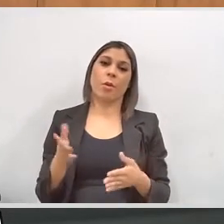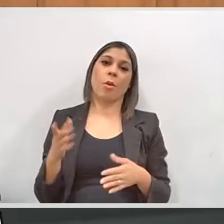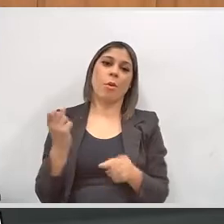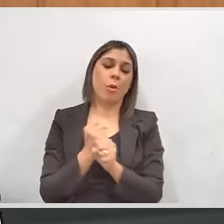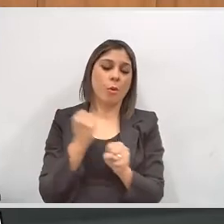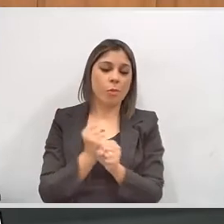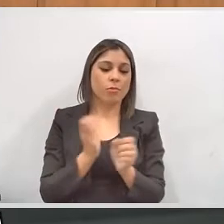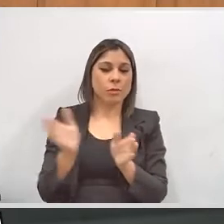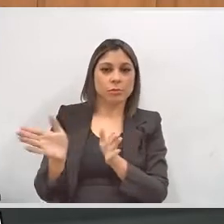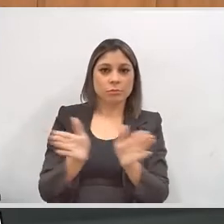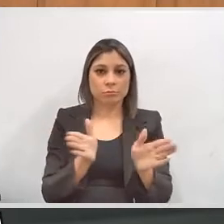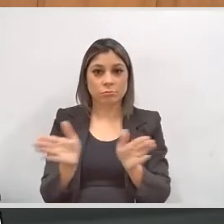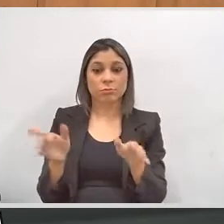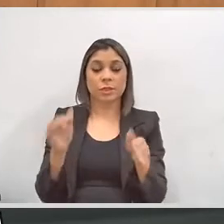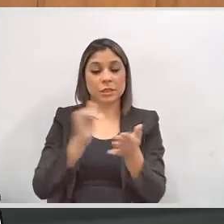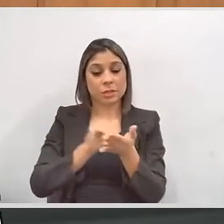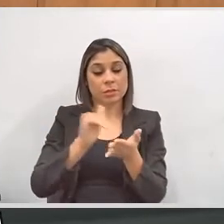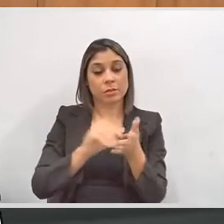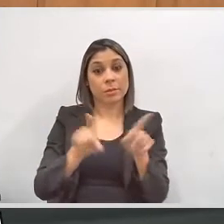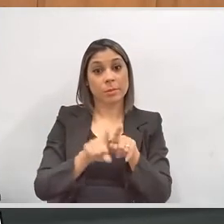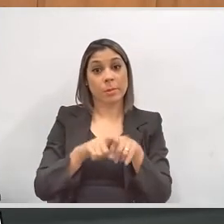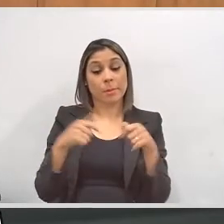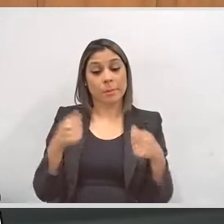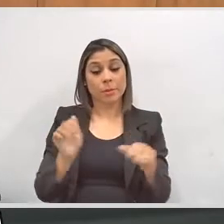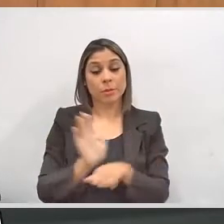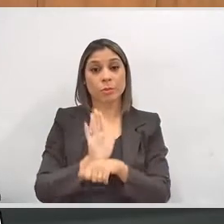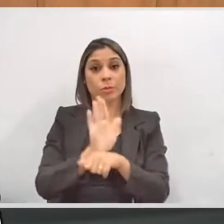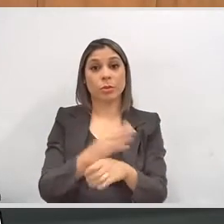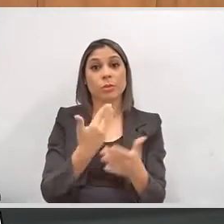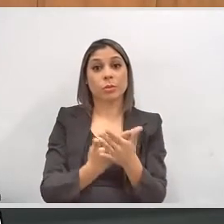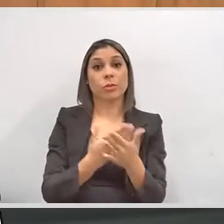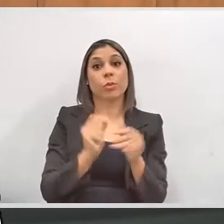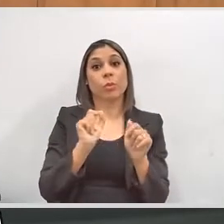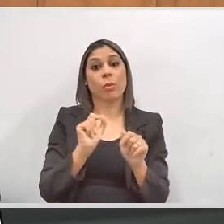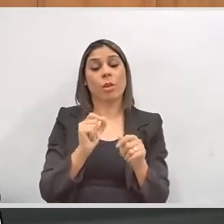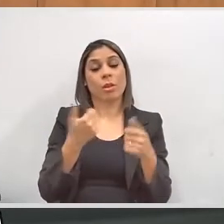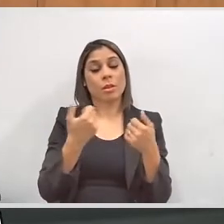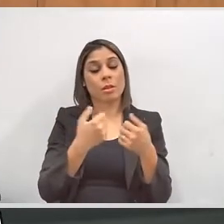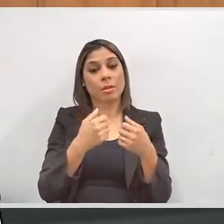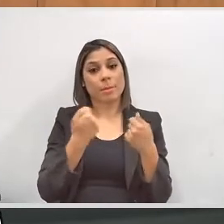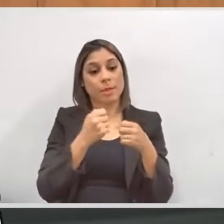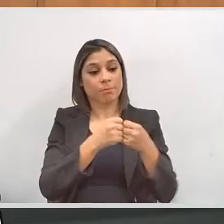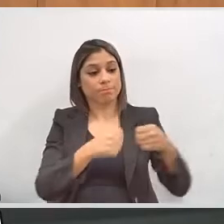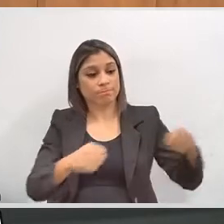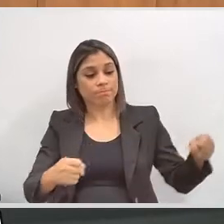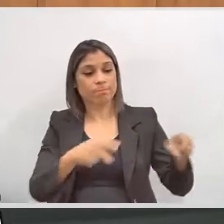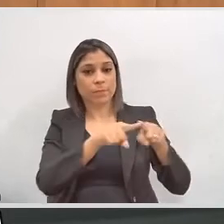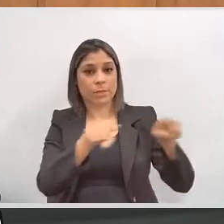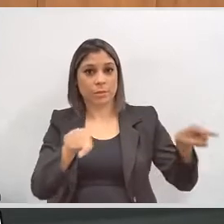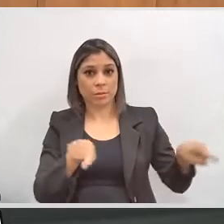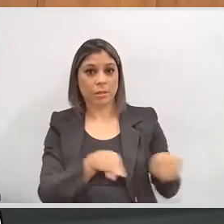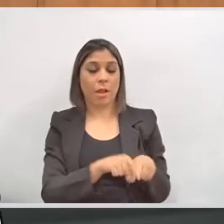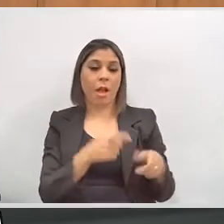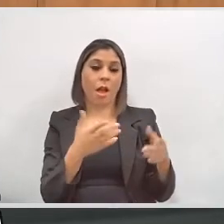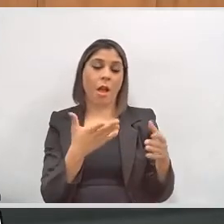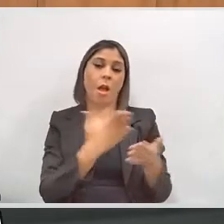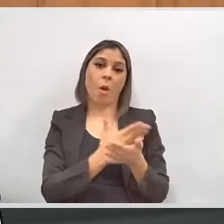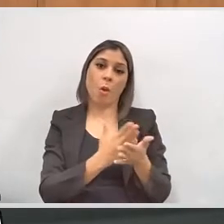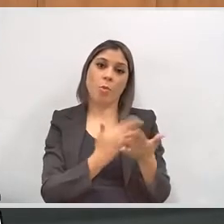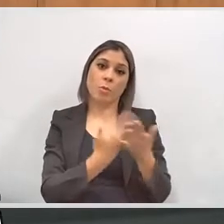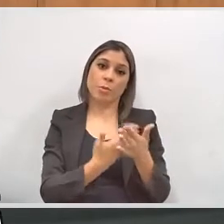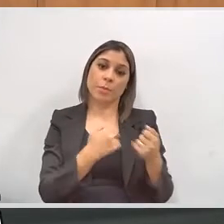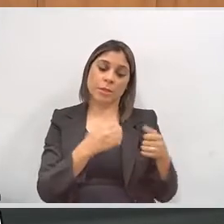obras de acessibilidade, a secretaria também tem que atender escolas com ampliações de salas, algumas escolas